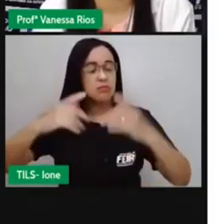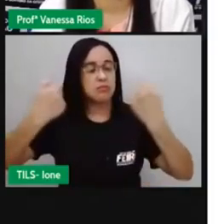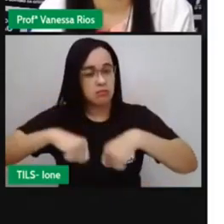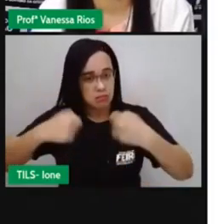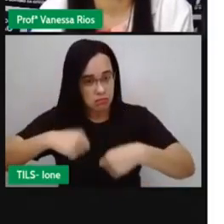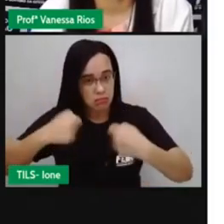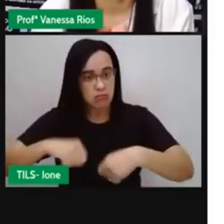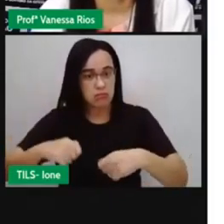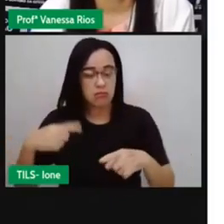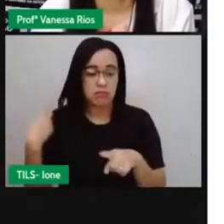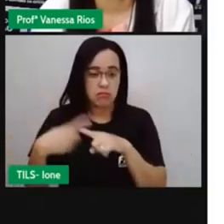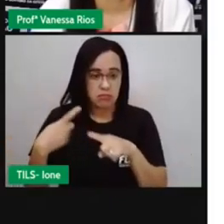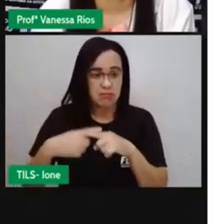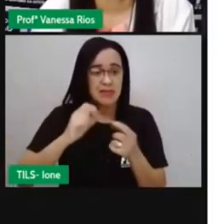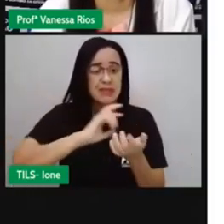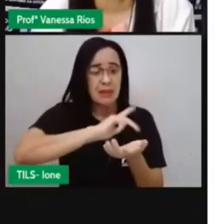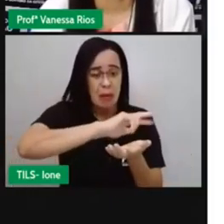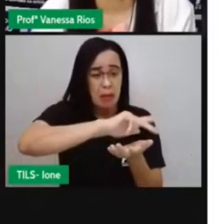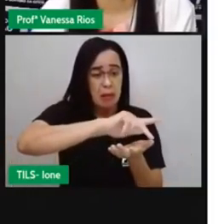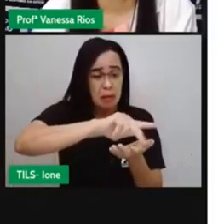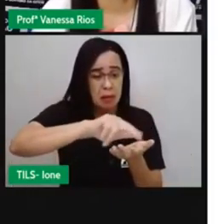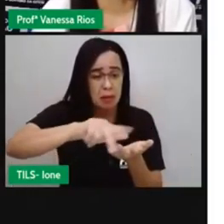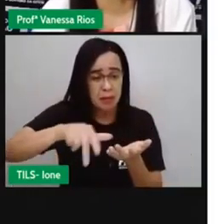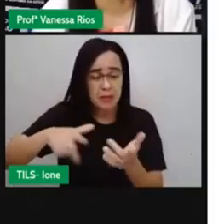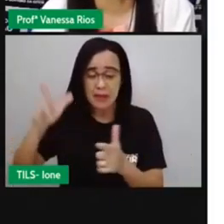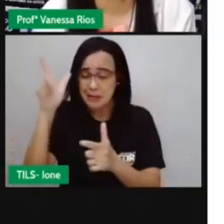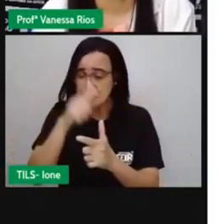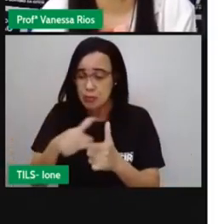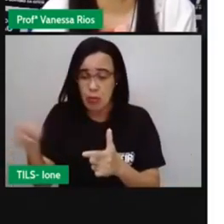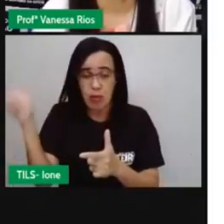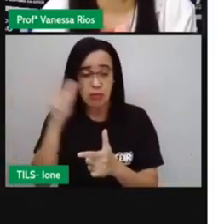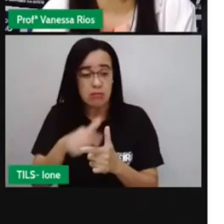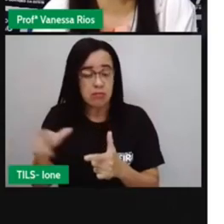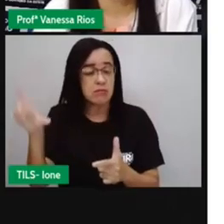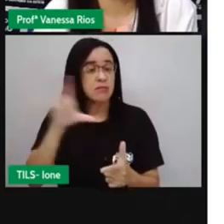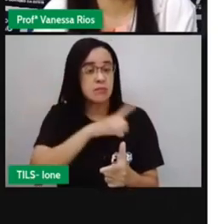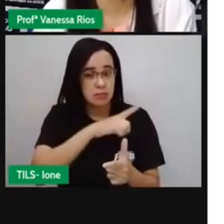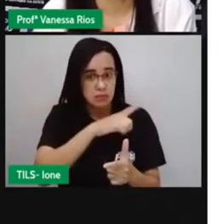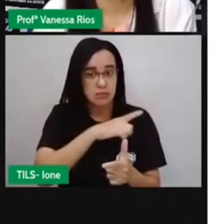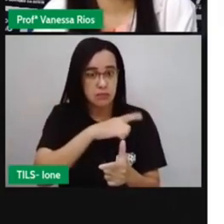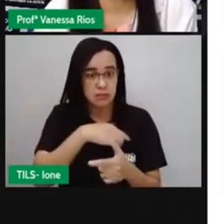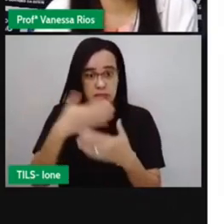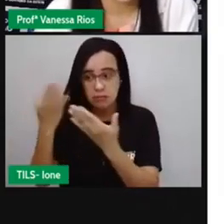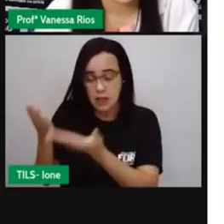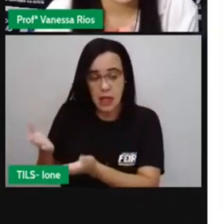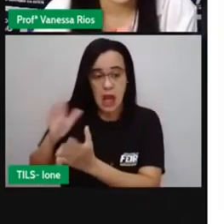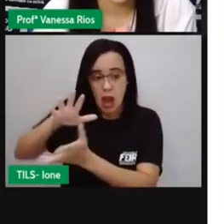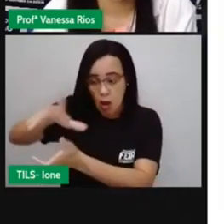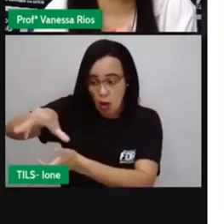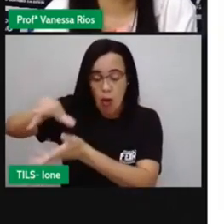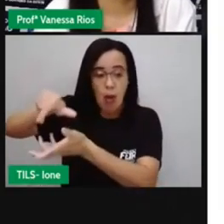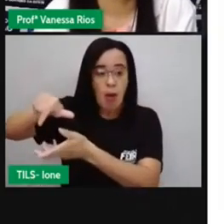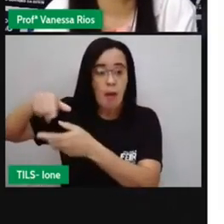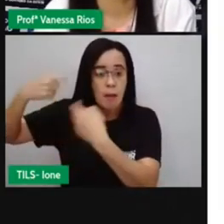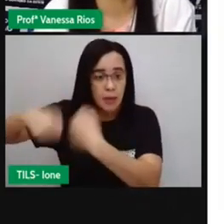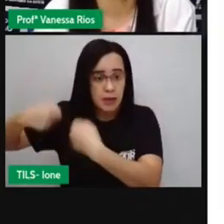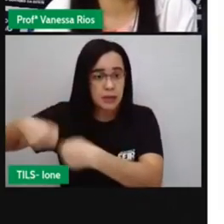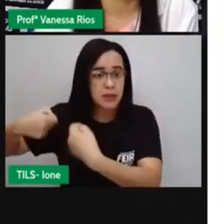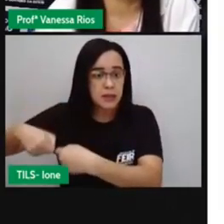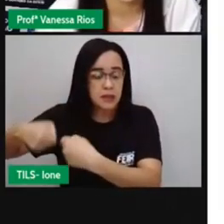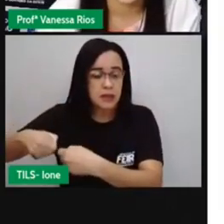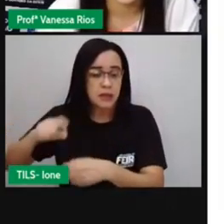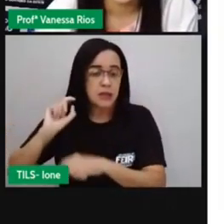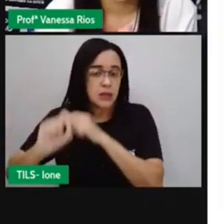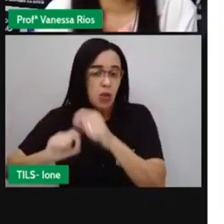Esses problemas, pra que as pessoas, pra que o planeta se salve, consiga passar, não é? Por esse